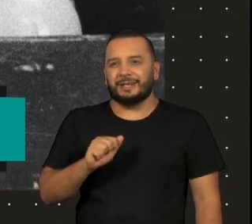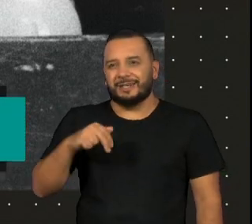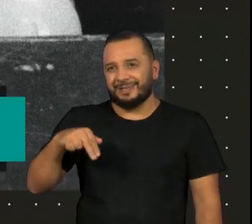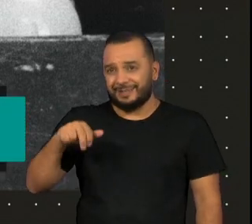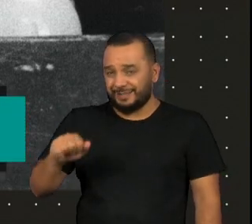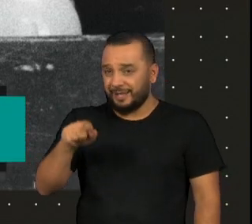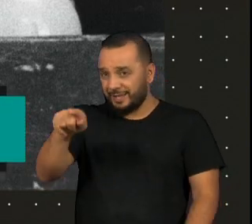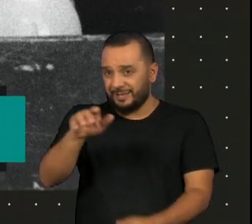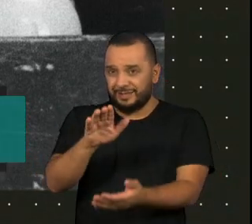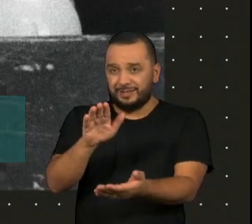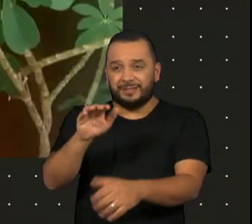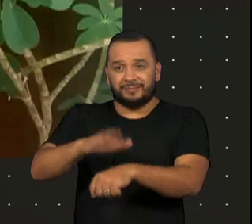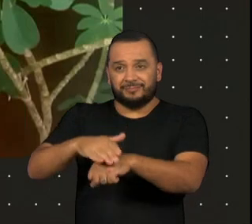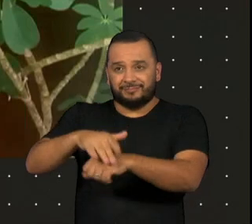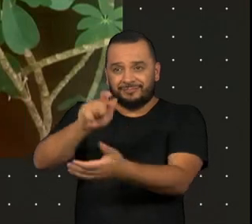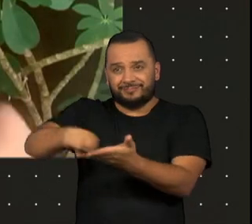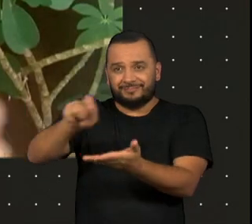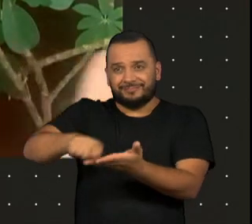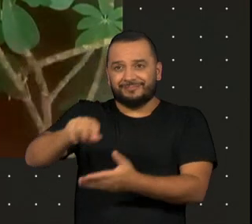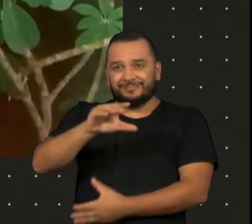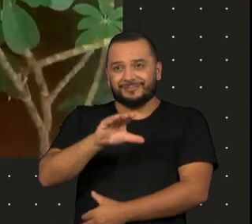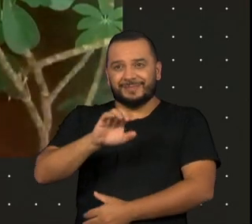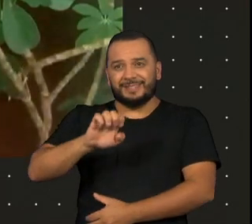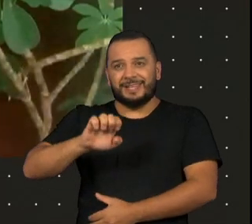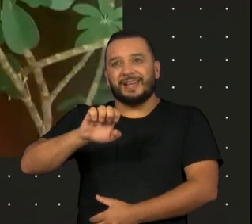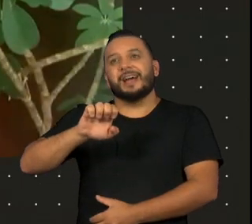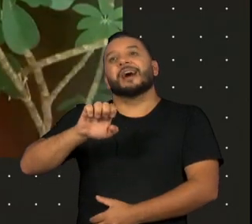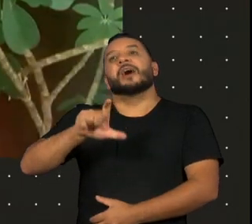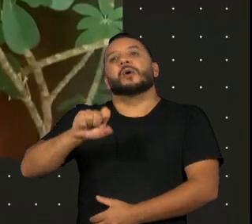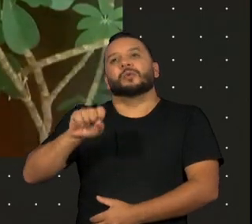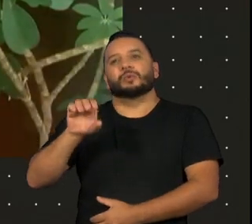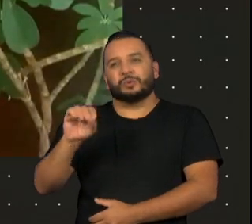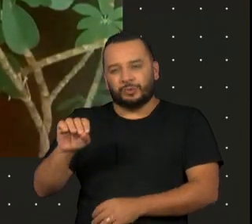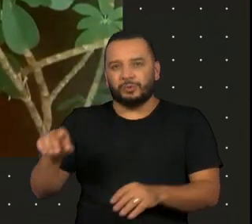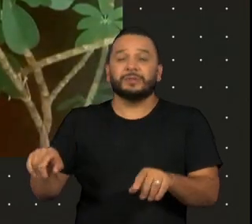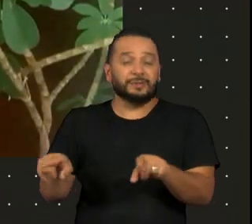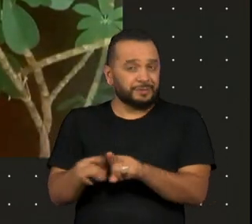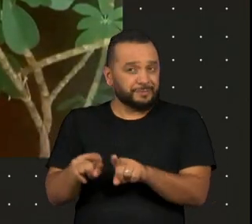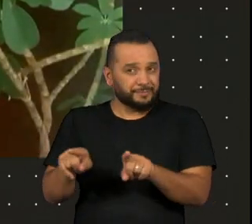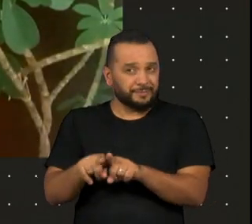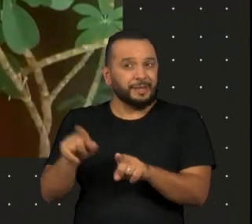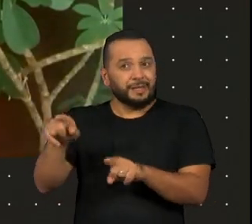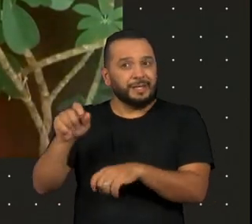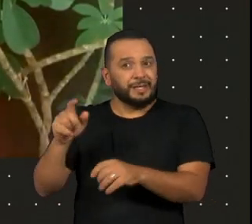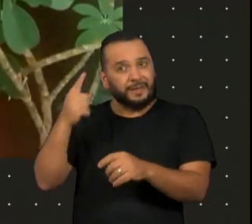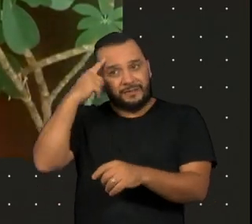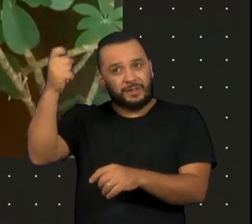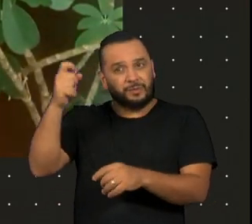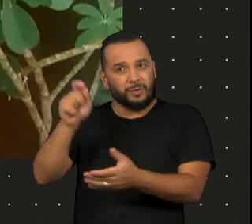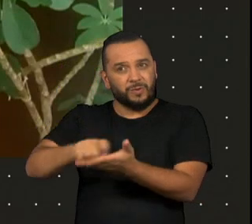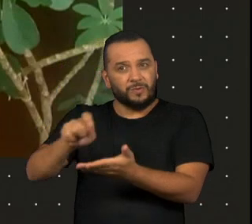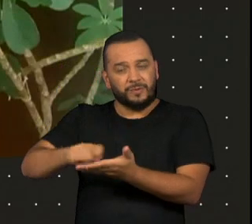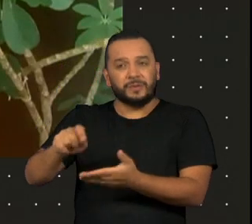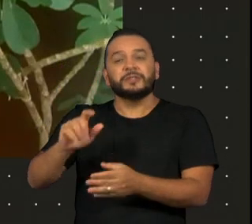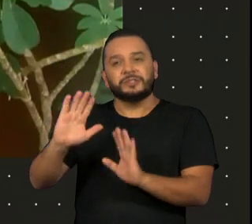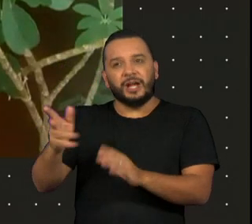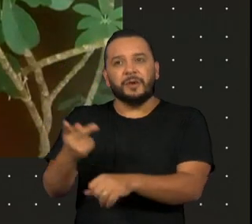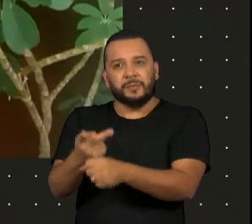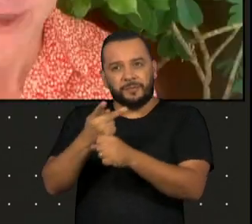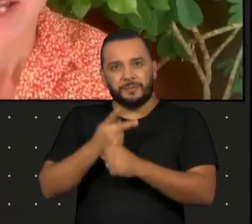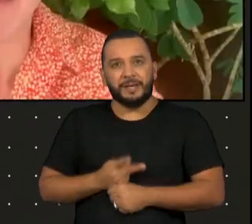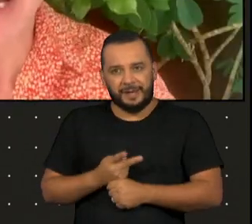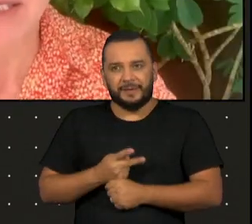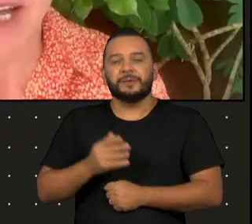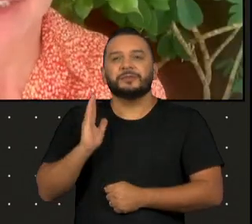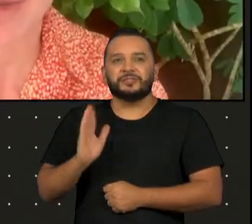e da direção dele, que me ajudou, me rendeu um prêmio, o primeiro prêmio da vida de ator e revelação pela mão do